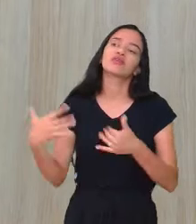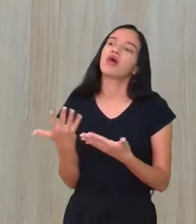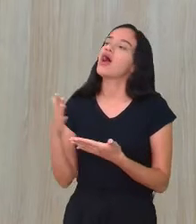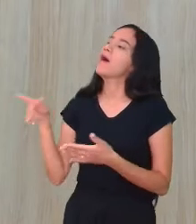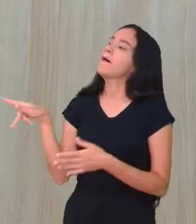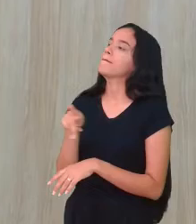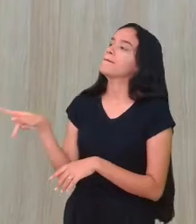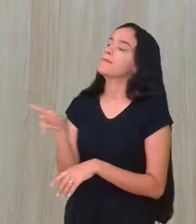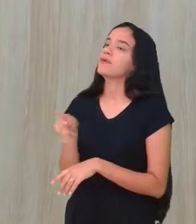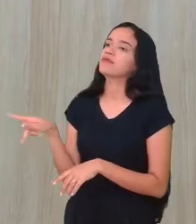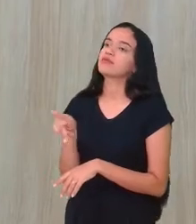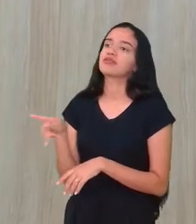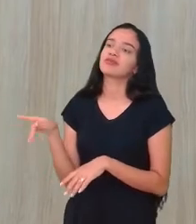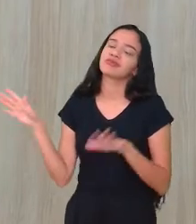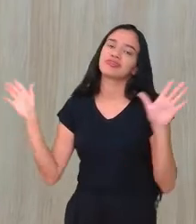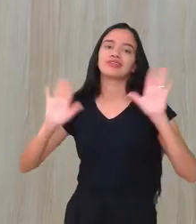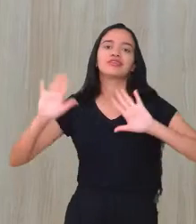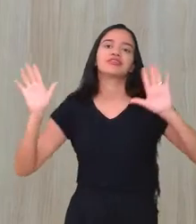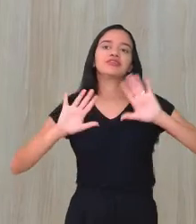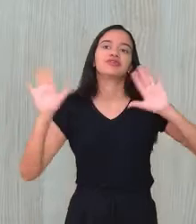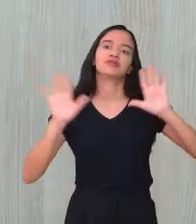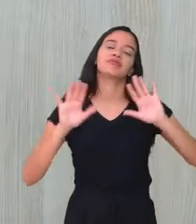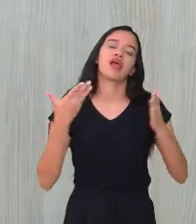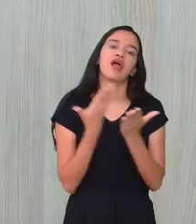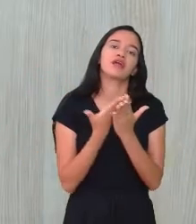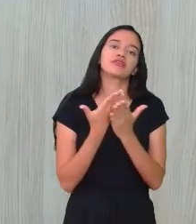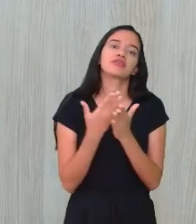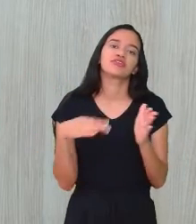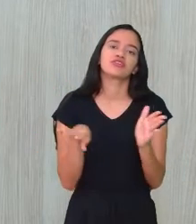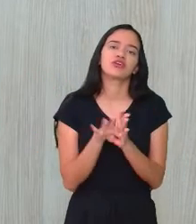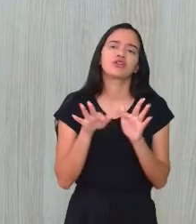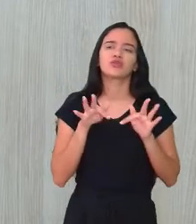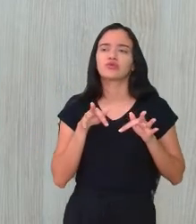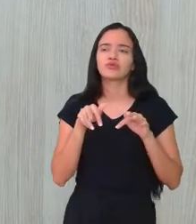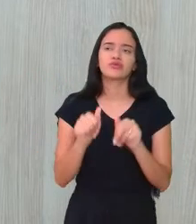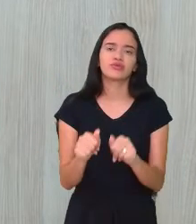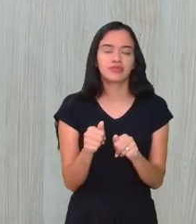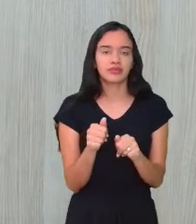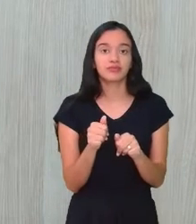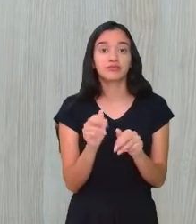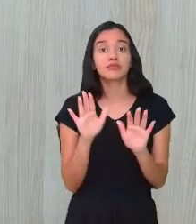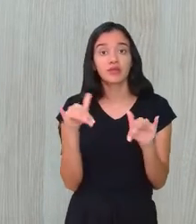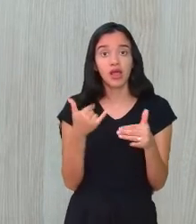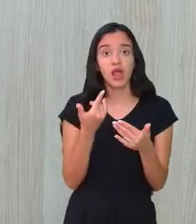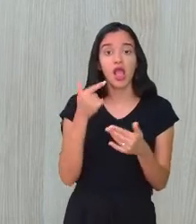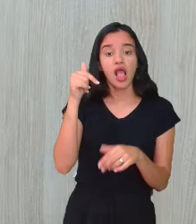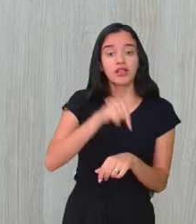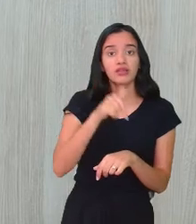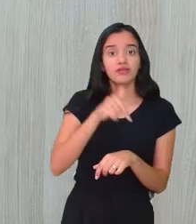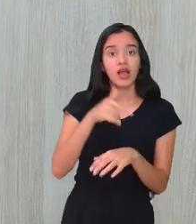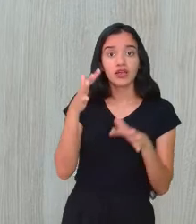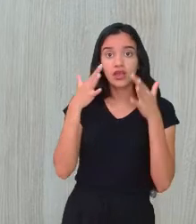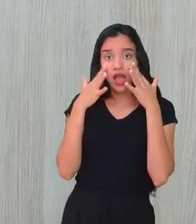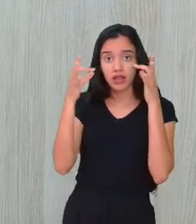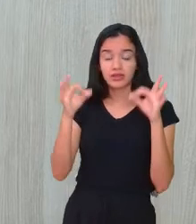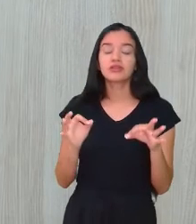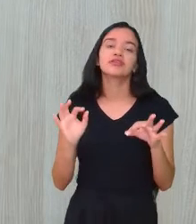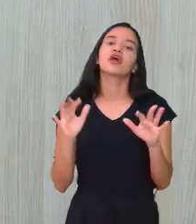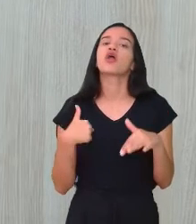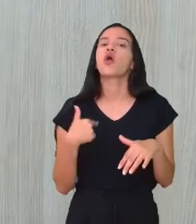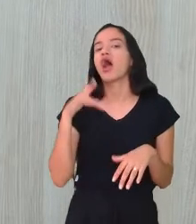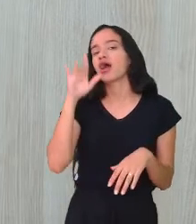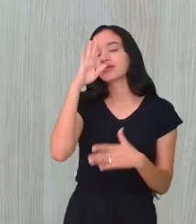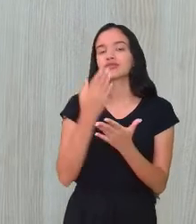despedir nossa aula já está chegando ao fim não é professora? pois é professora Cláudia eu estava aqui atenta acredito que os nossos